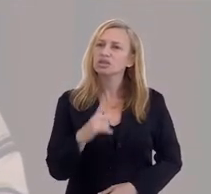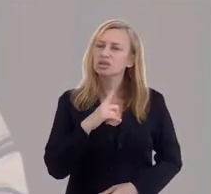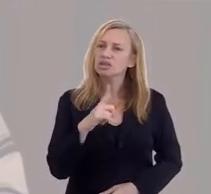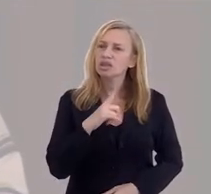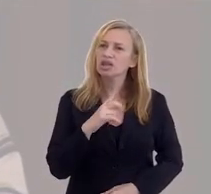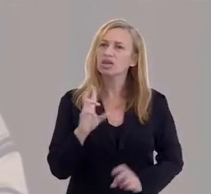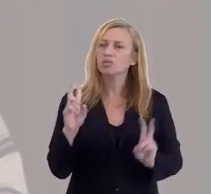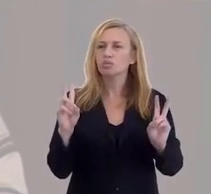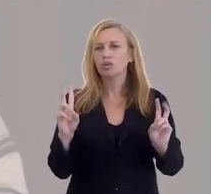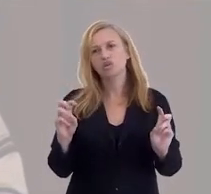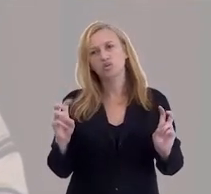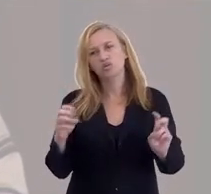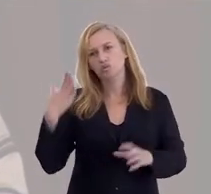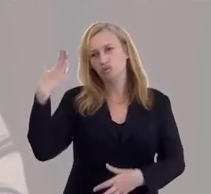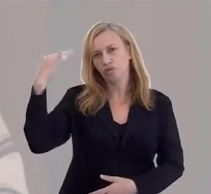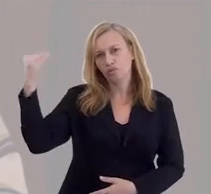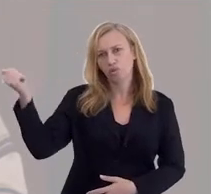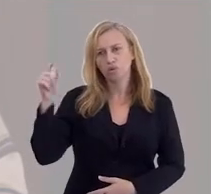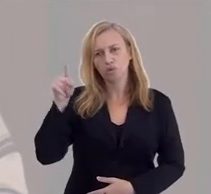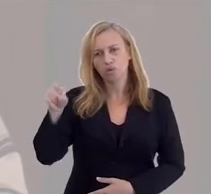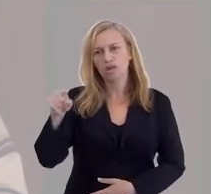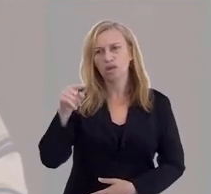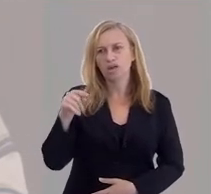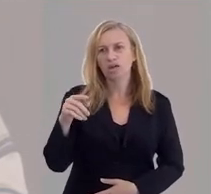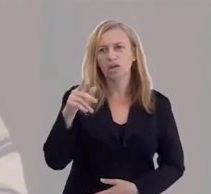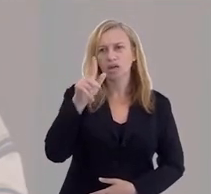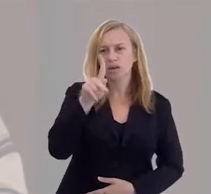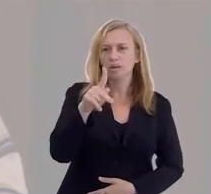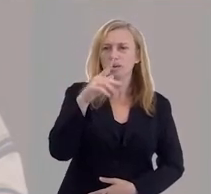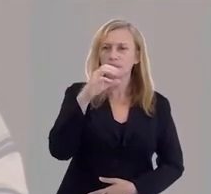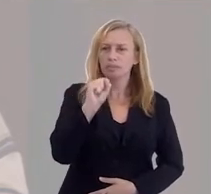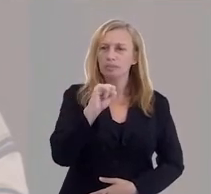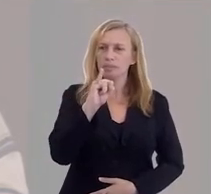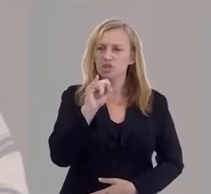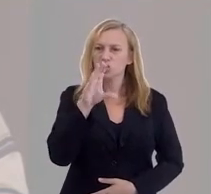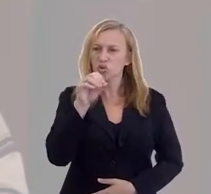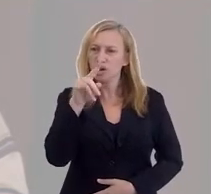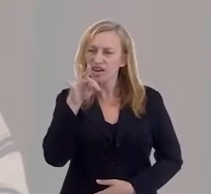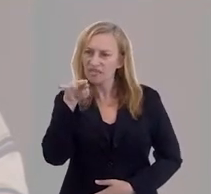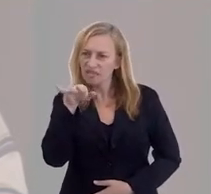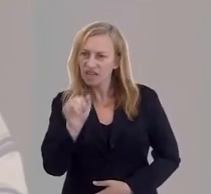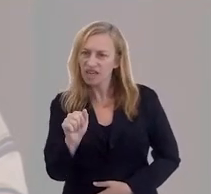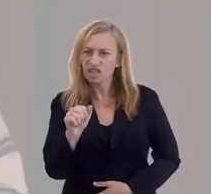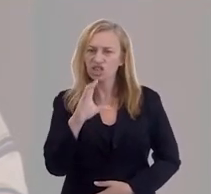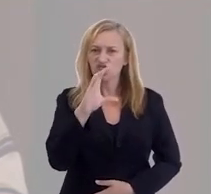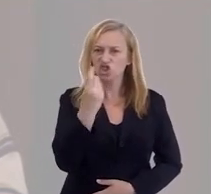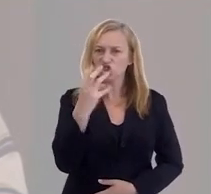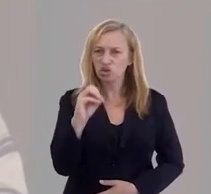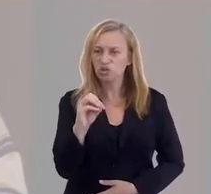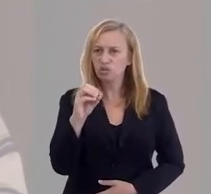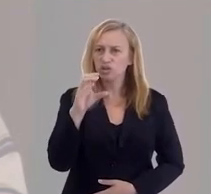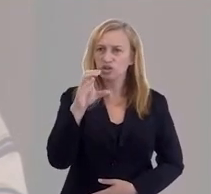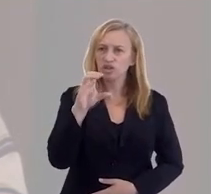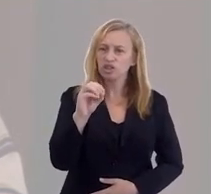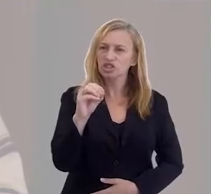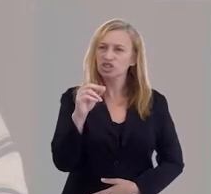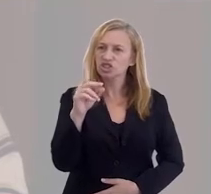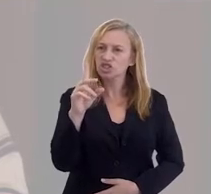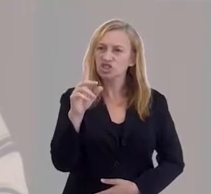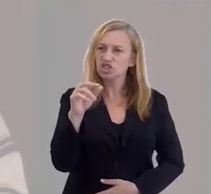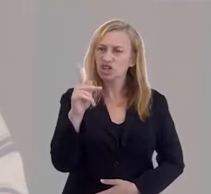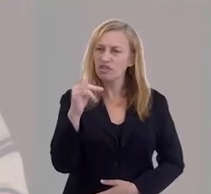Em Minas, nós temos um caso muito conhecido de uma psicografia do Chico Xavier